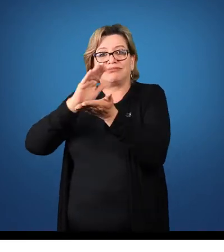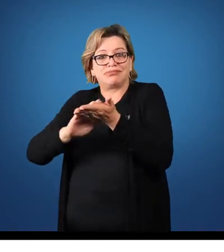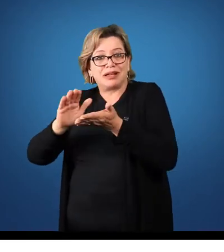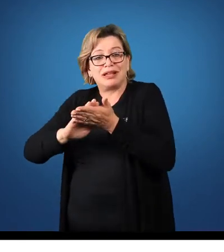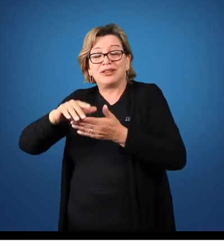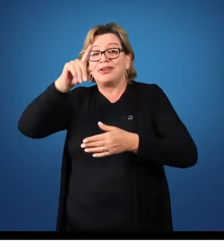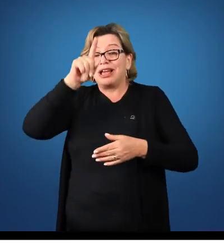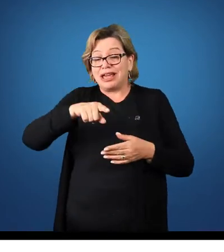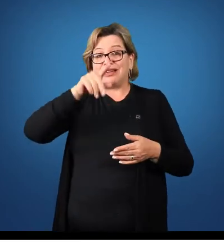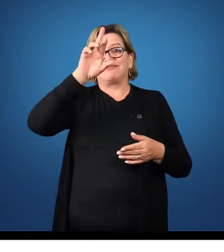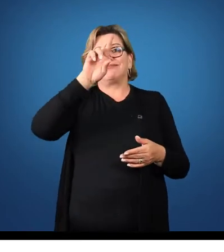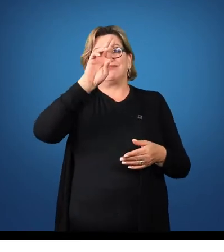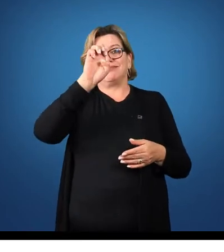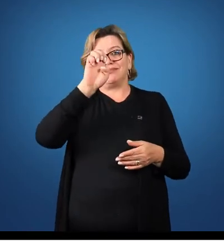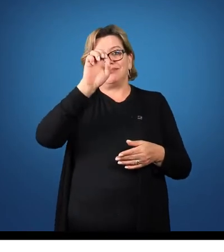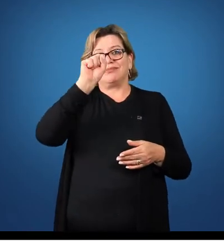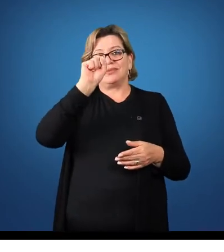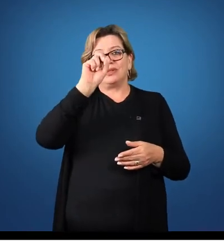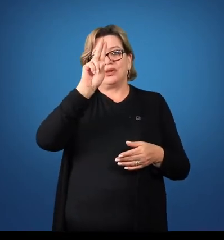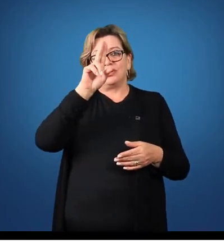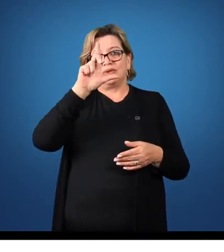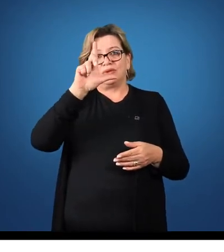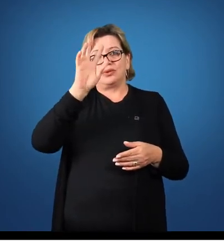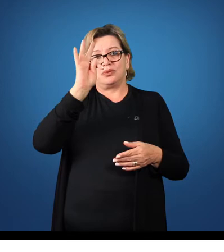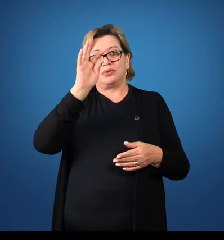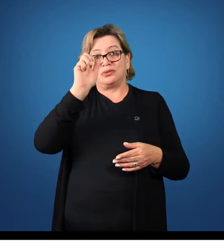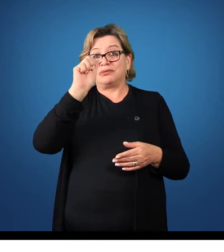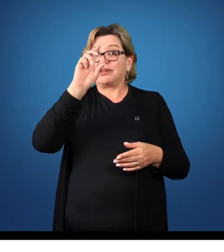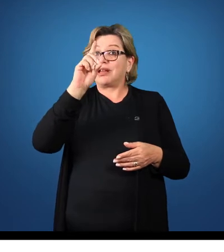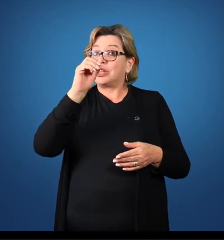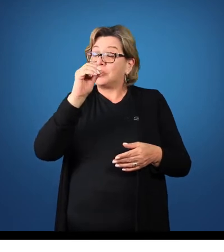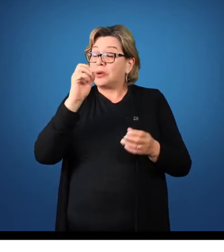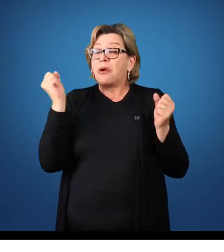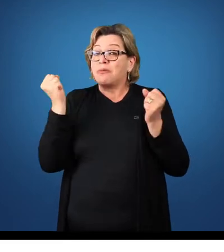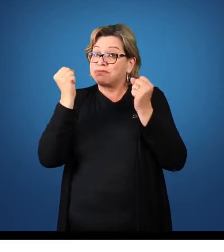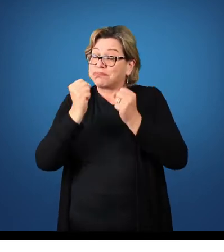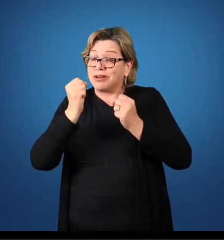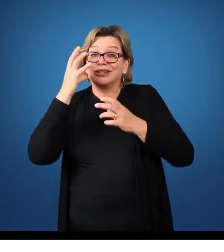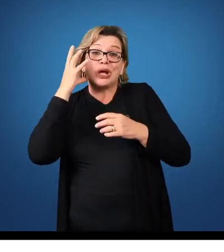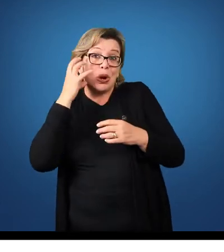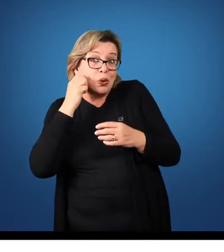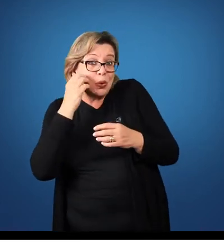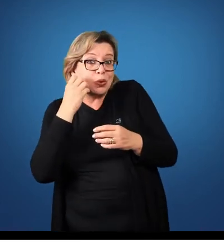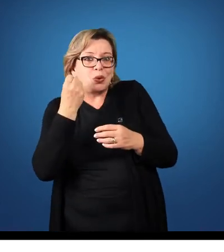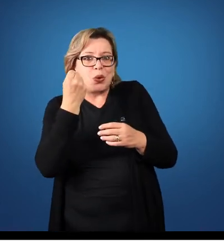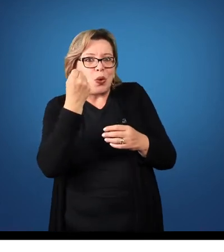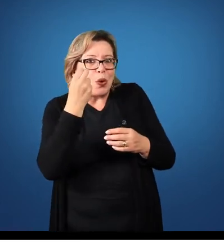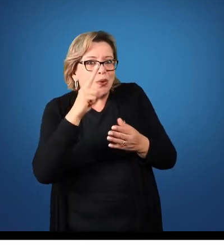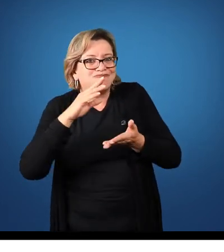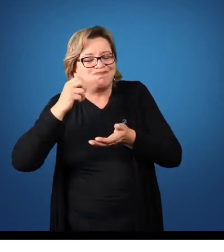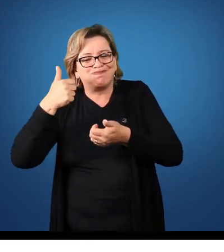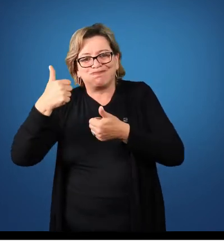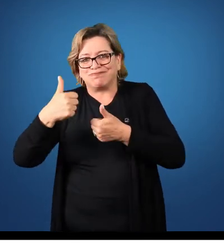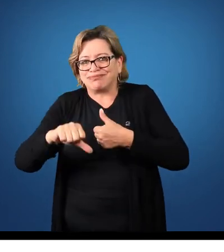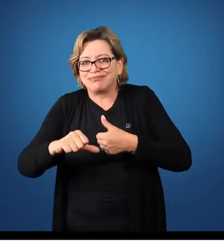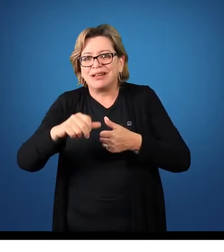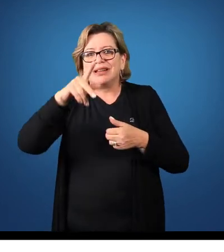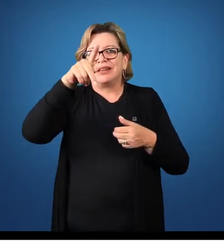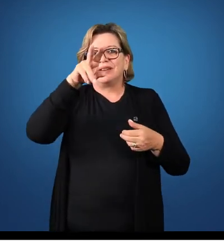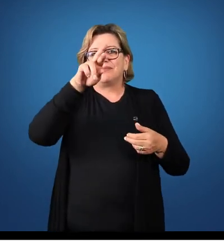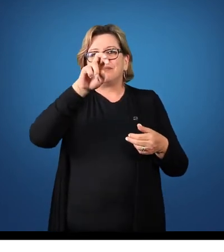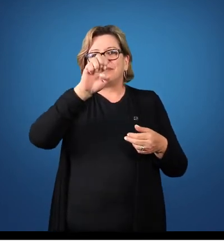O resultado pode ser lucro ou prejuízo. Lucro quando as receitas forem maiores que as despesas e